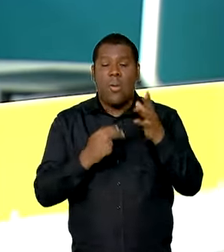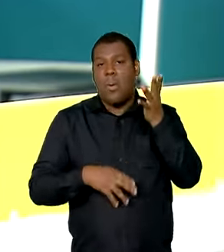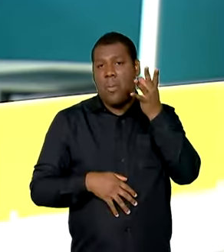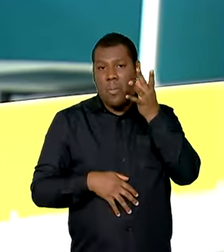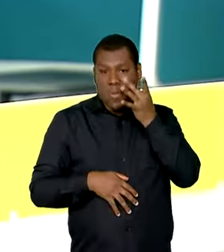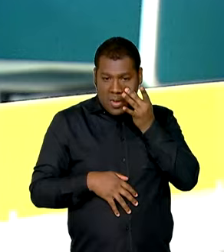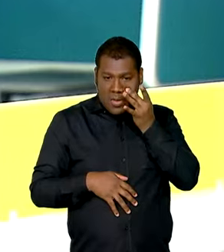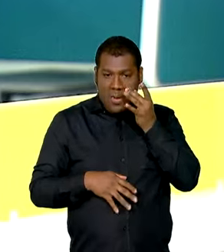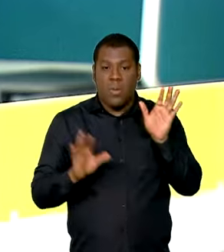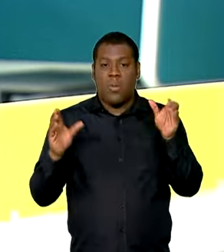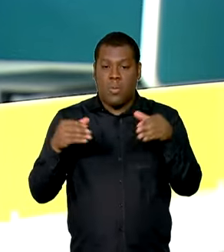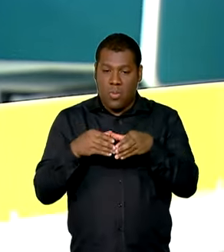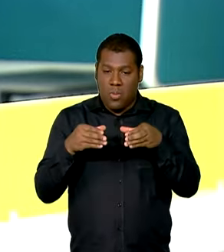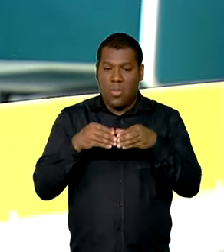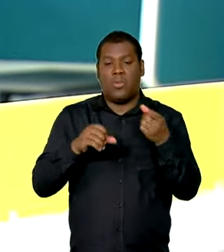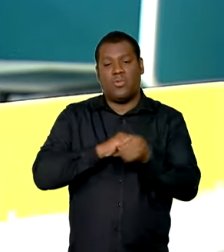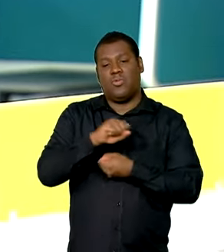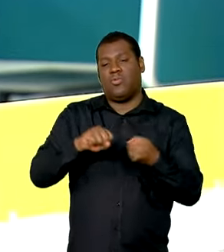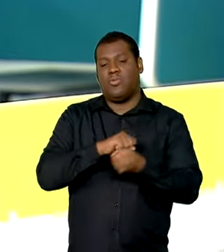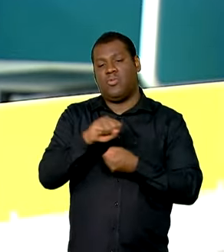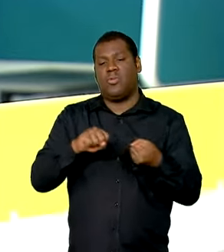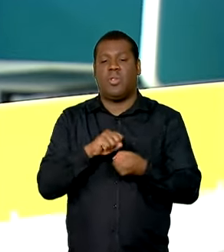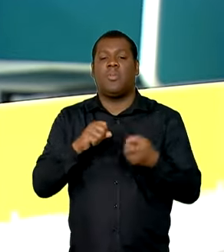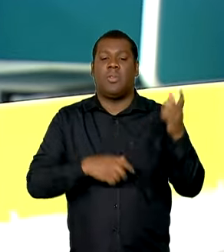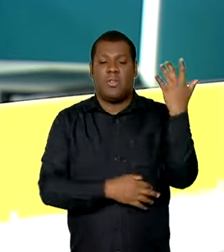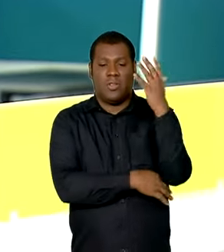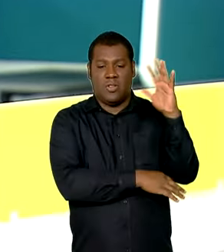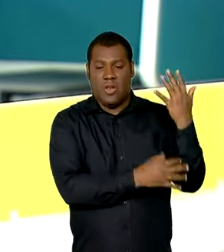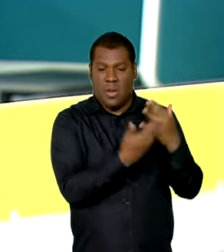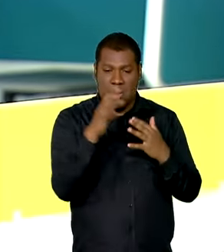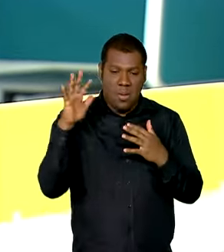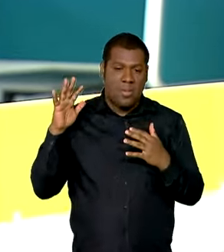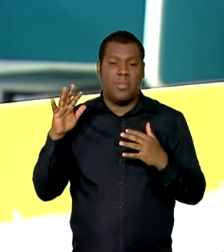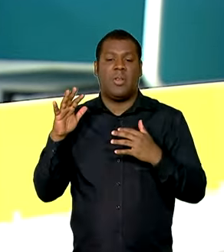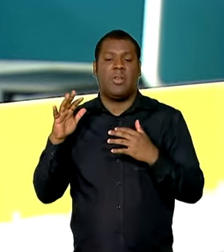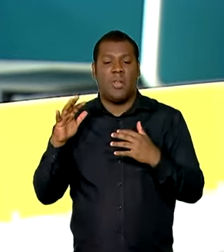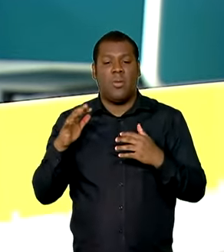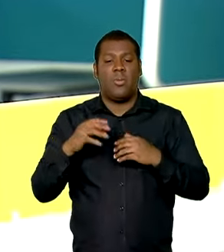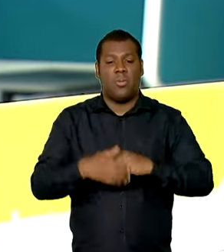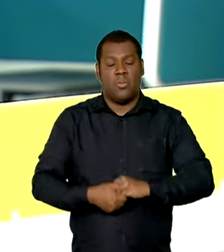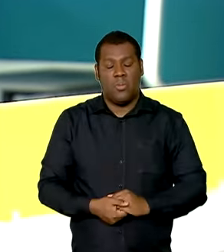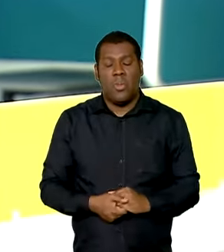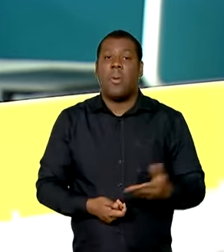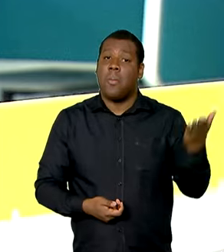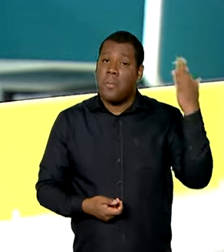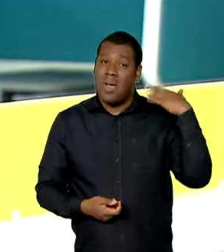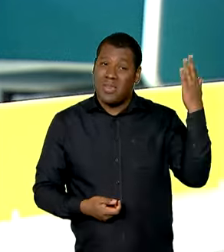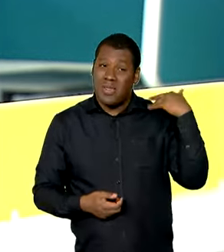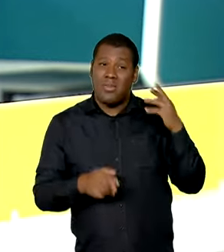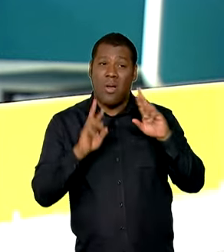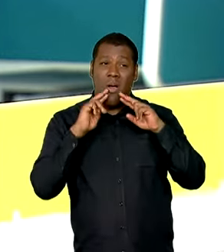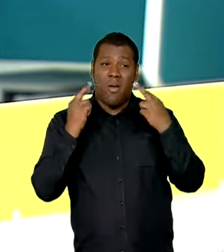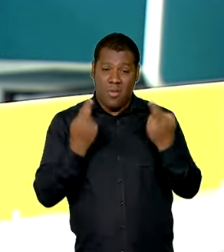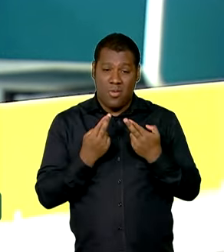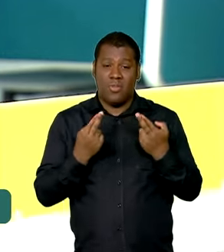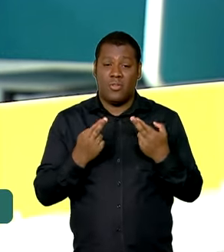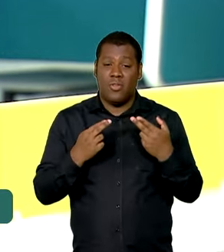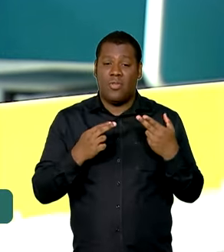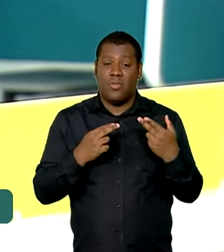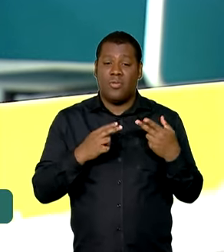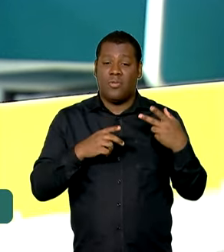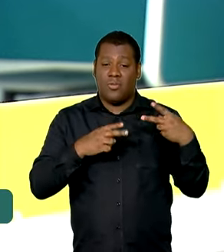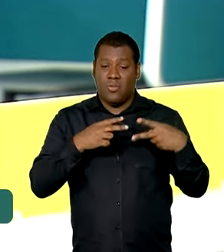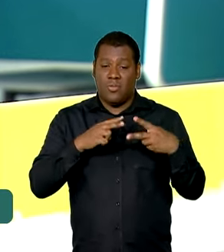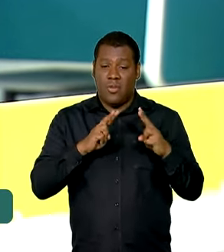do grupo de sustentabilidade ambiental e climática já teve reuniões já teve uma reunião virtual